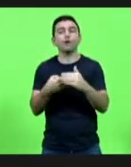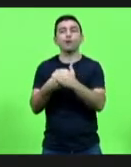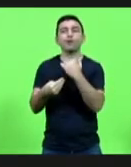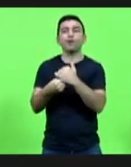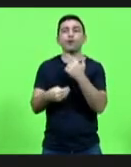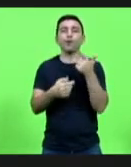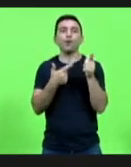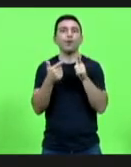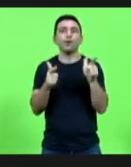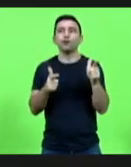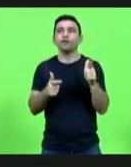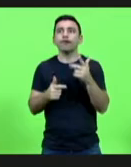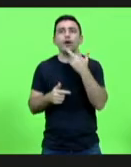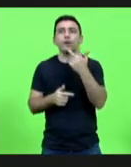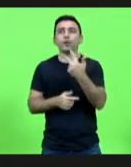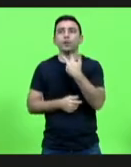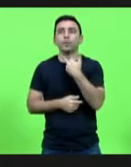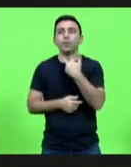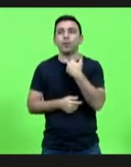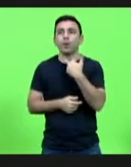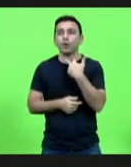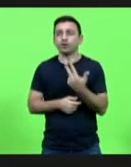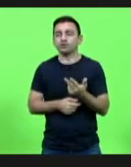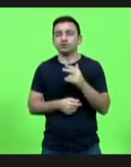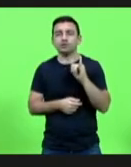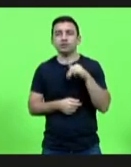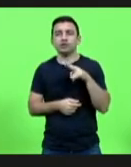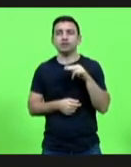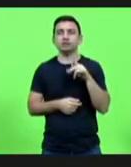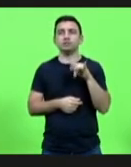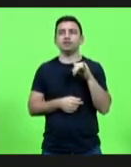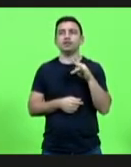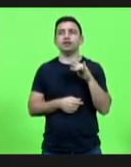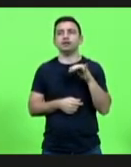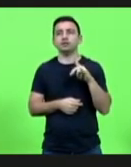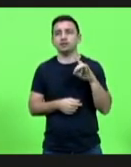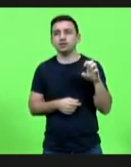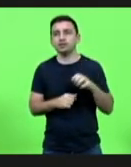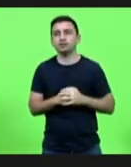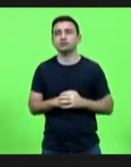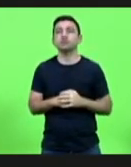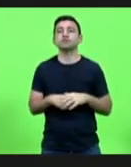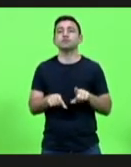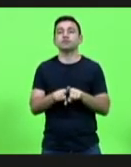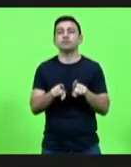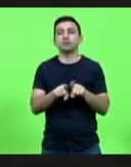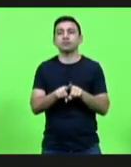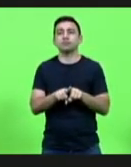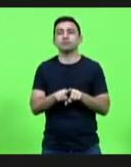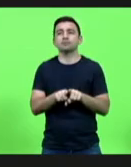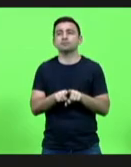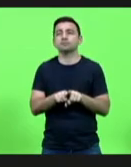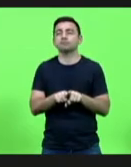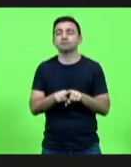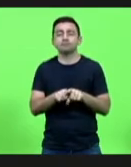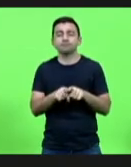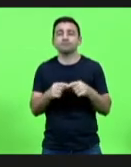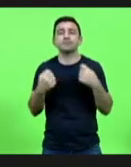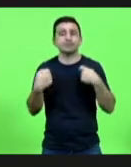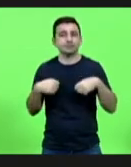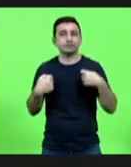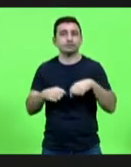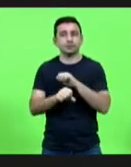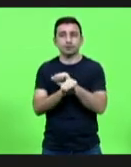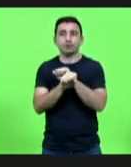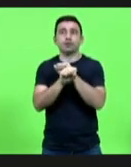usar, fazer inexibilidade, que foram posteriores. Então, tem que ficar muito claro. Esse ano, quais são as